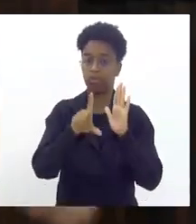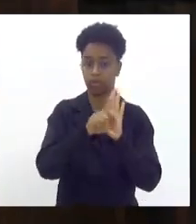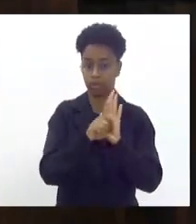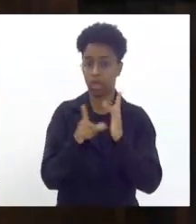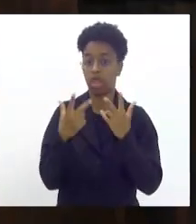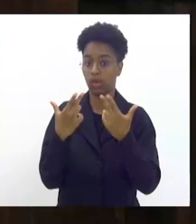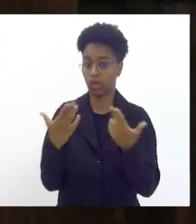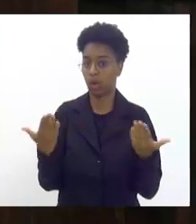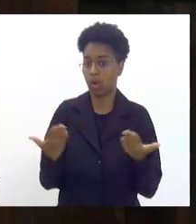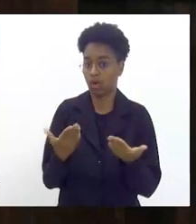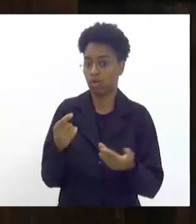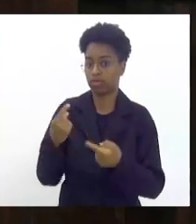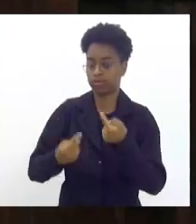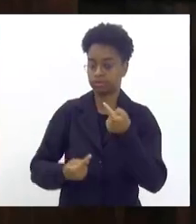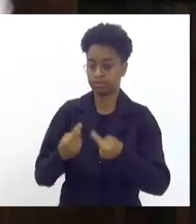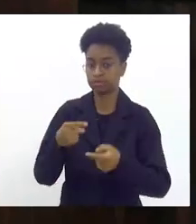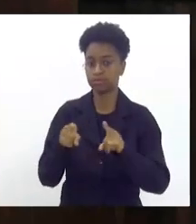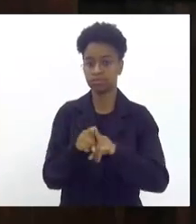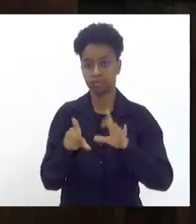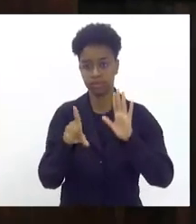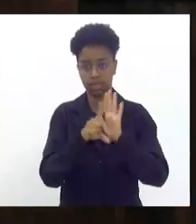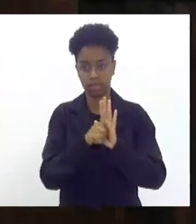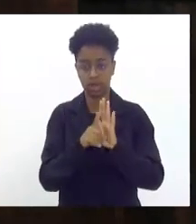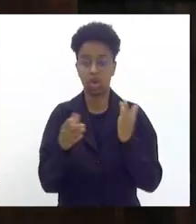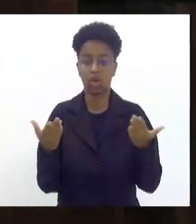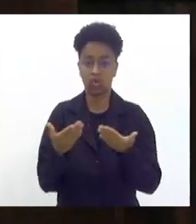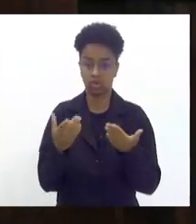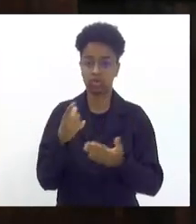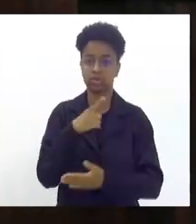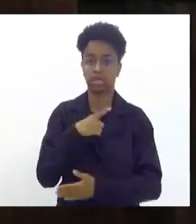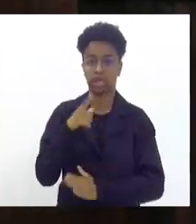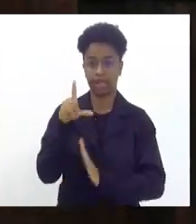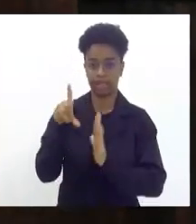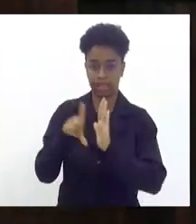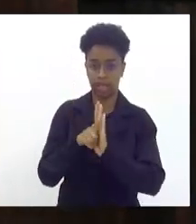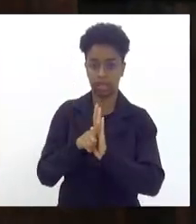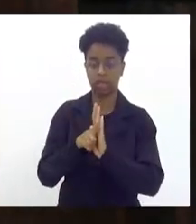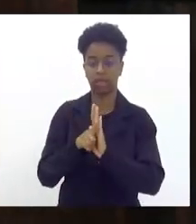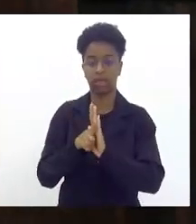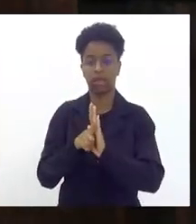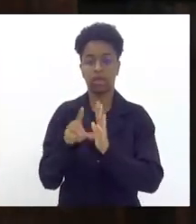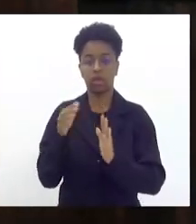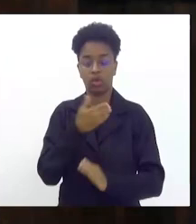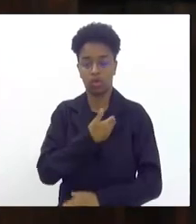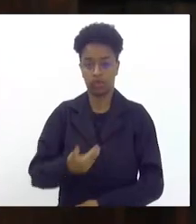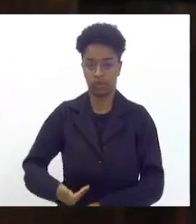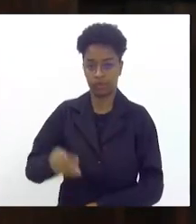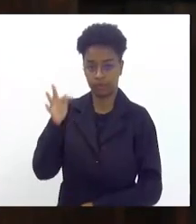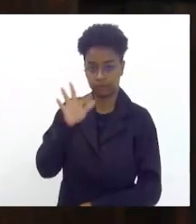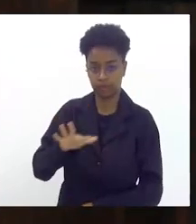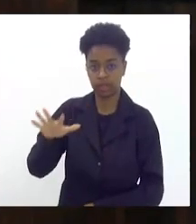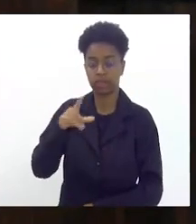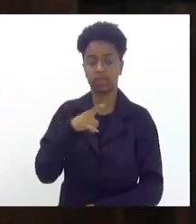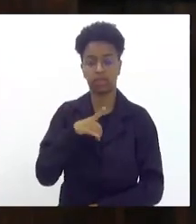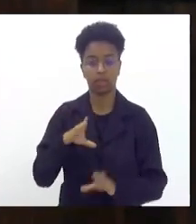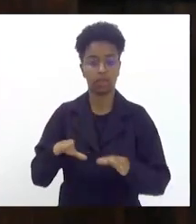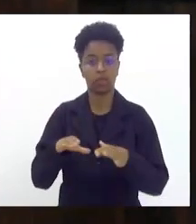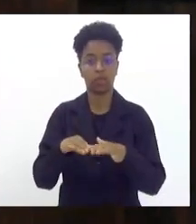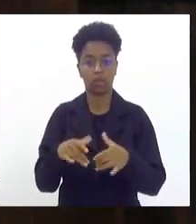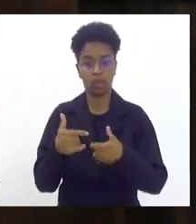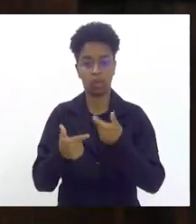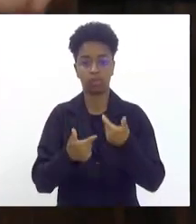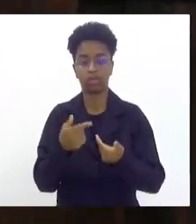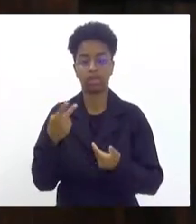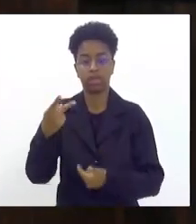como estão sendo ditos aqui, e de leis. E hoje a gente tem lei no governo federal, nós temos a frente parlamentar da